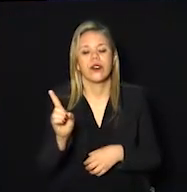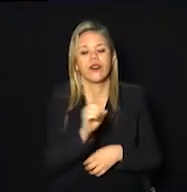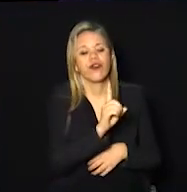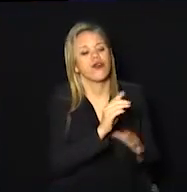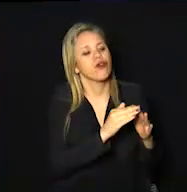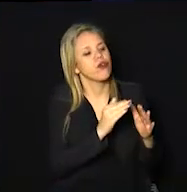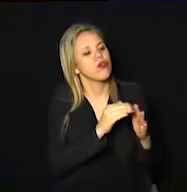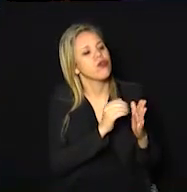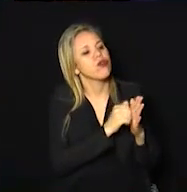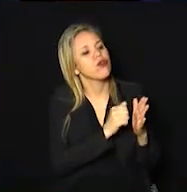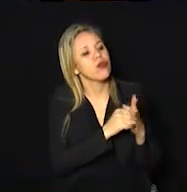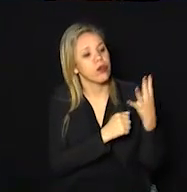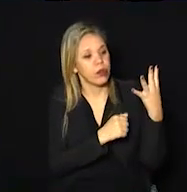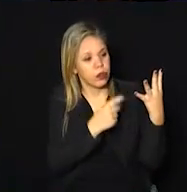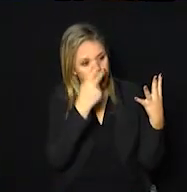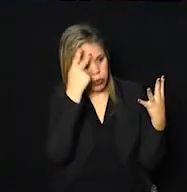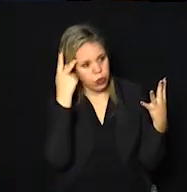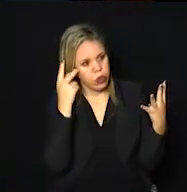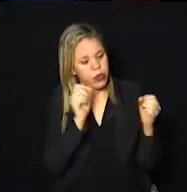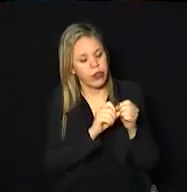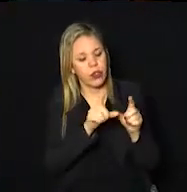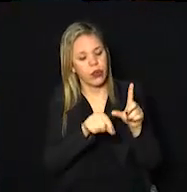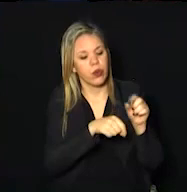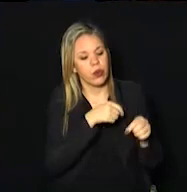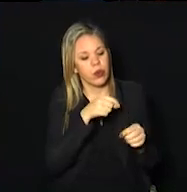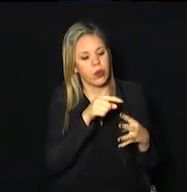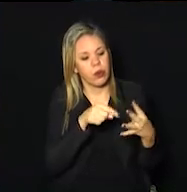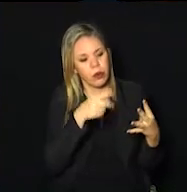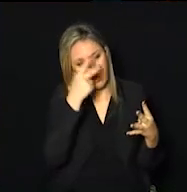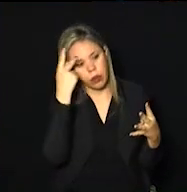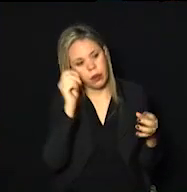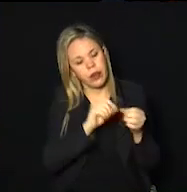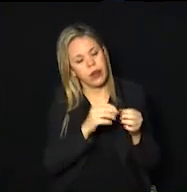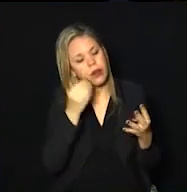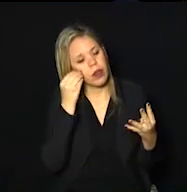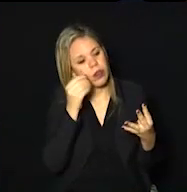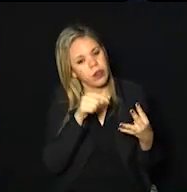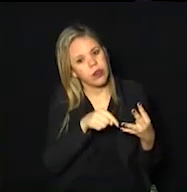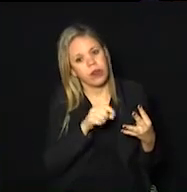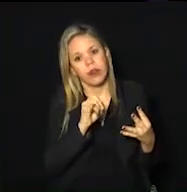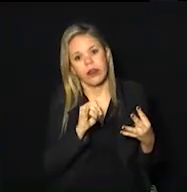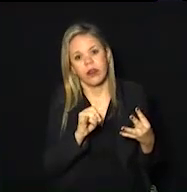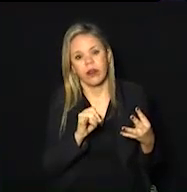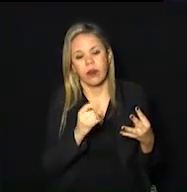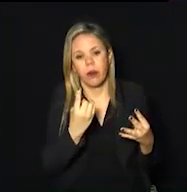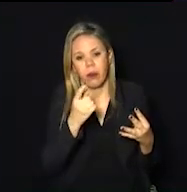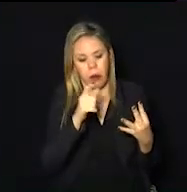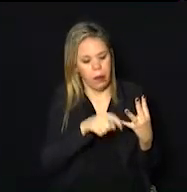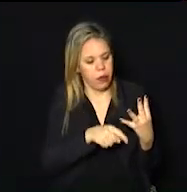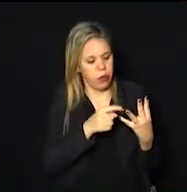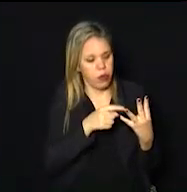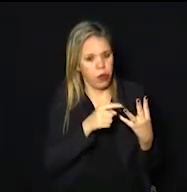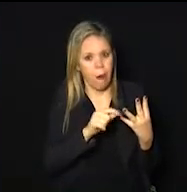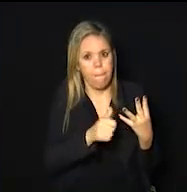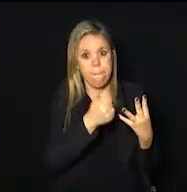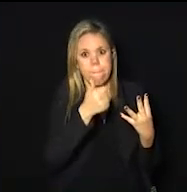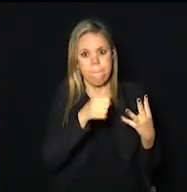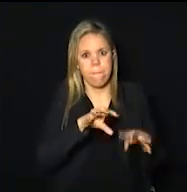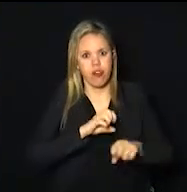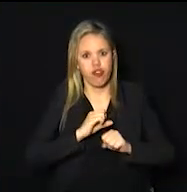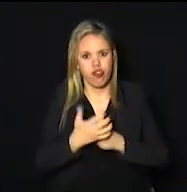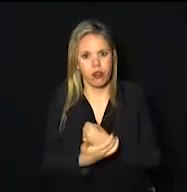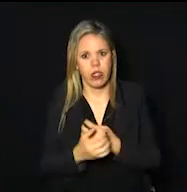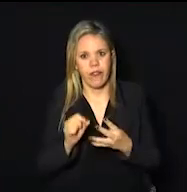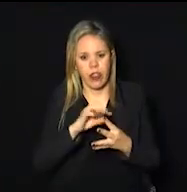Se a casa tiver quatro pessoas a gente sorteia uma das quatro pessoas. Se esta pessoa der positivo a gente faz da casa